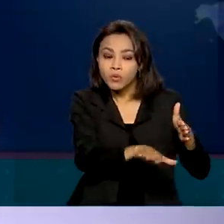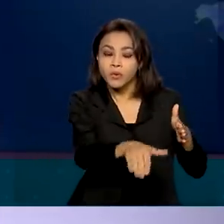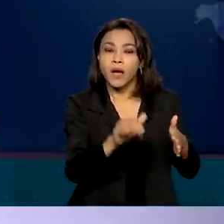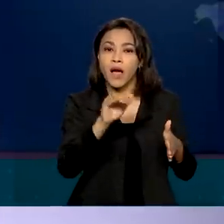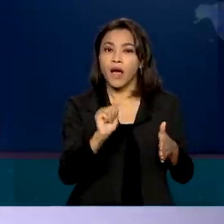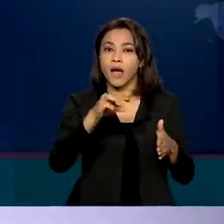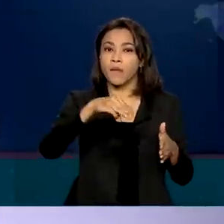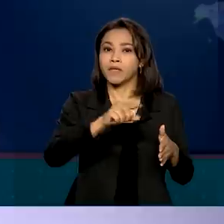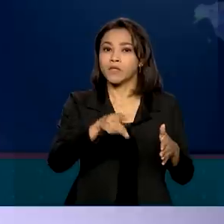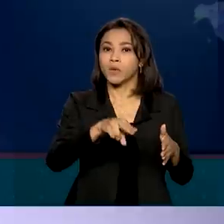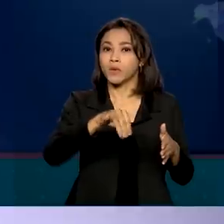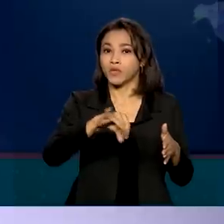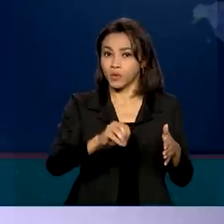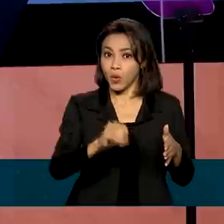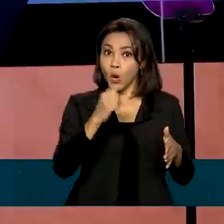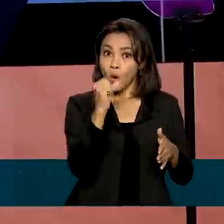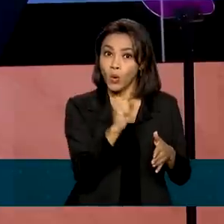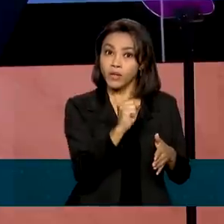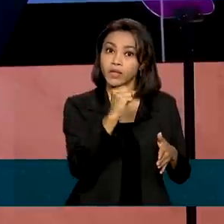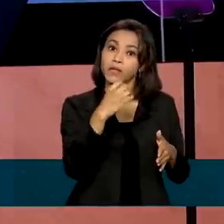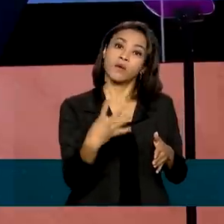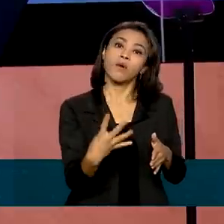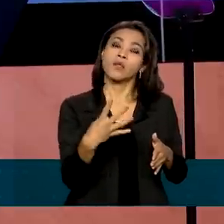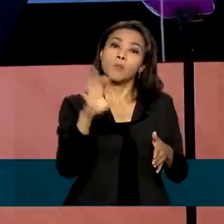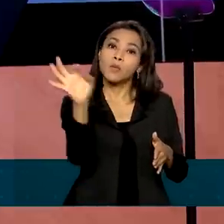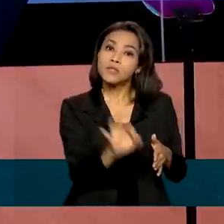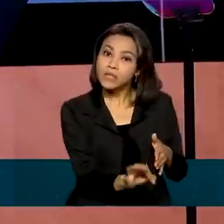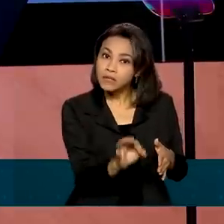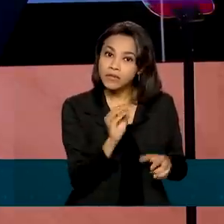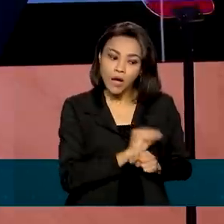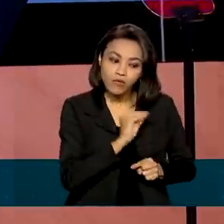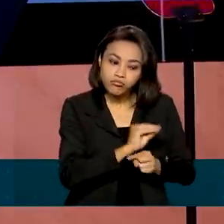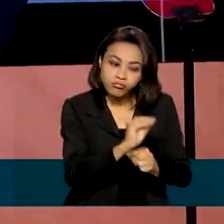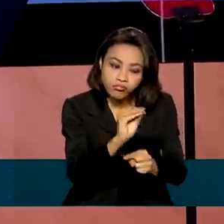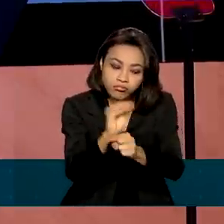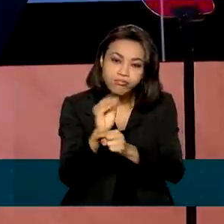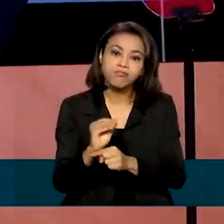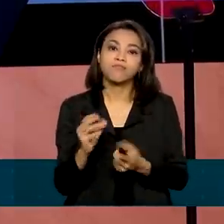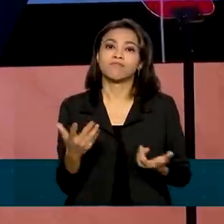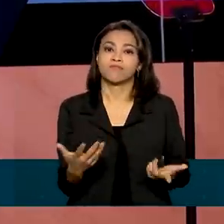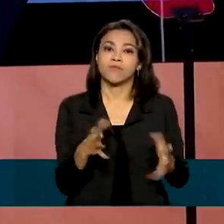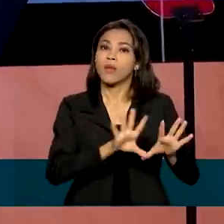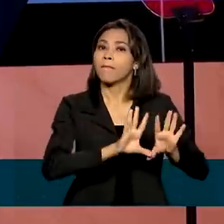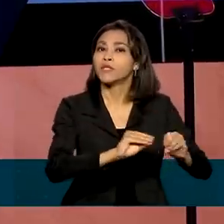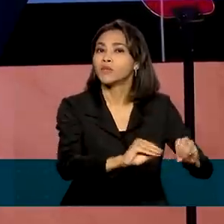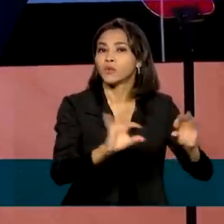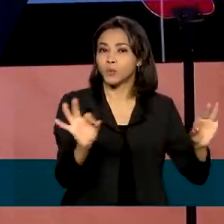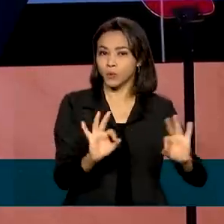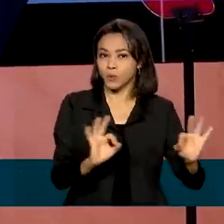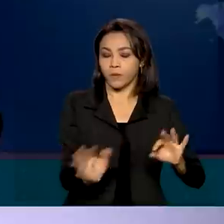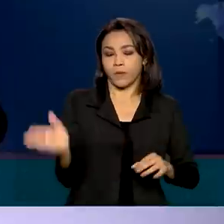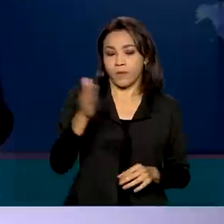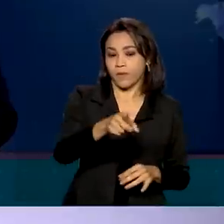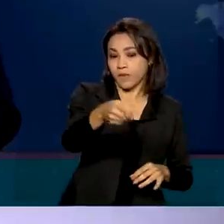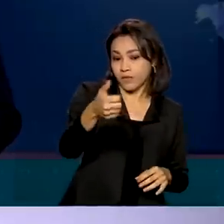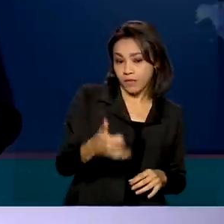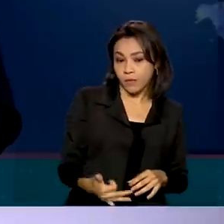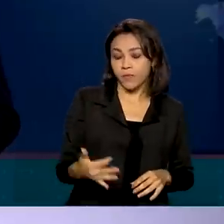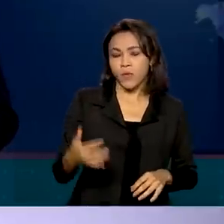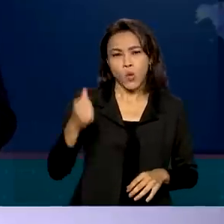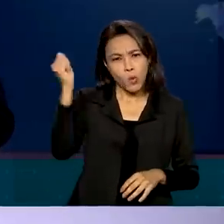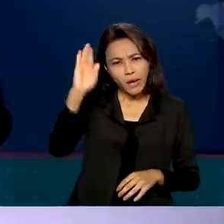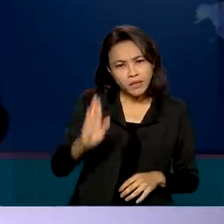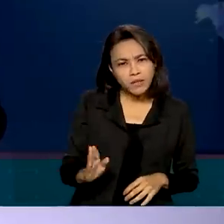% da floresta está intacta. Bolsonaro também destacou o papel do agronegócio brasileiro na segurança alimentar mundial. O Brasil